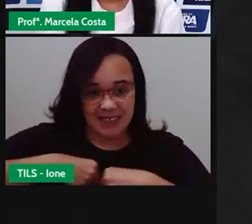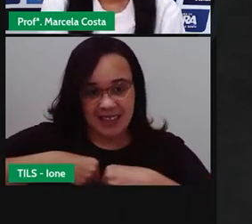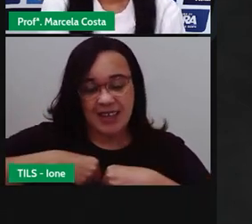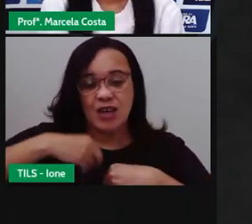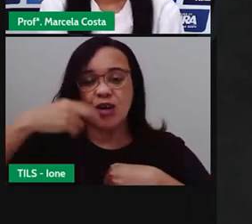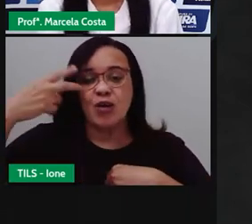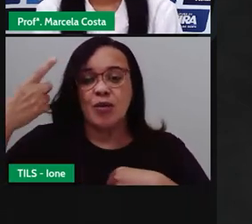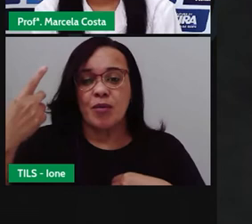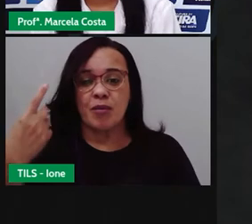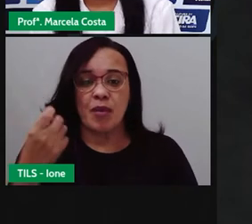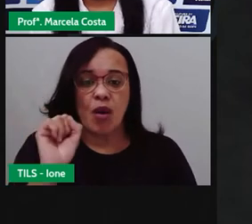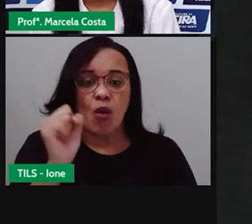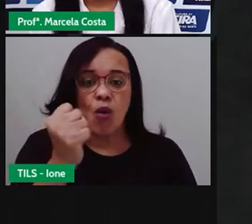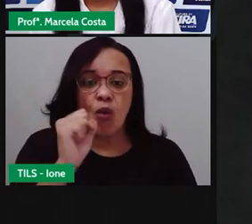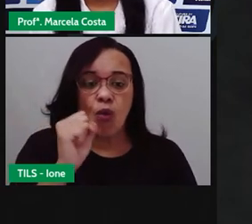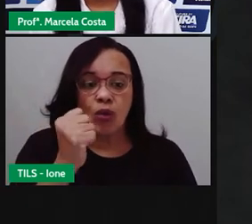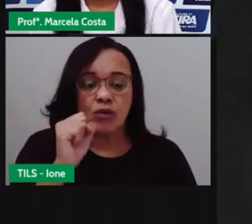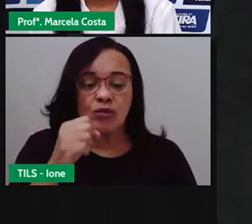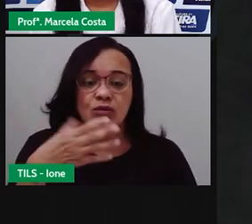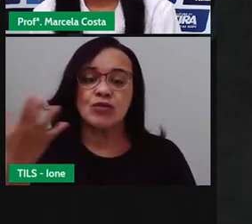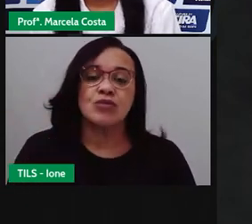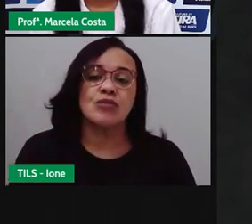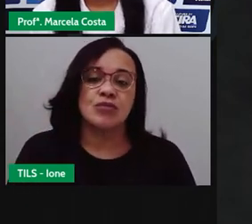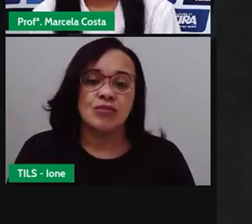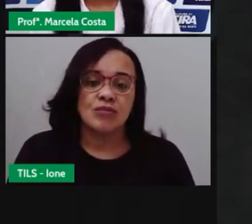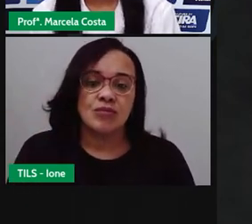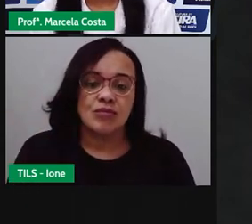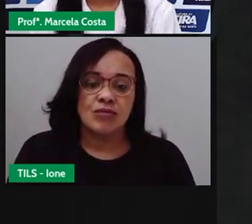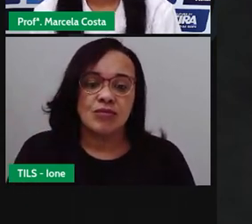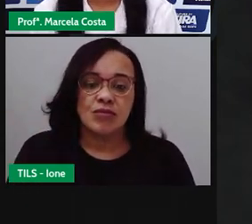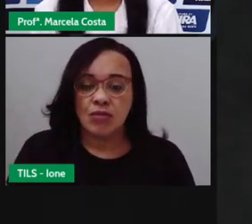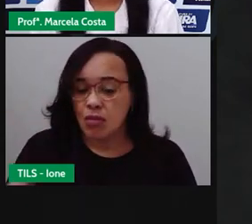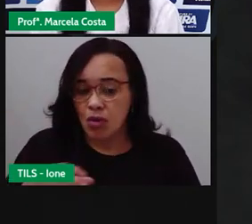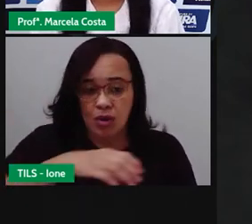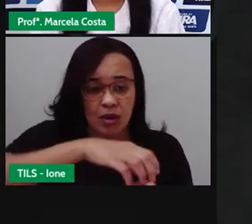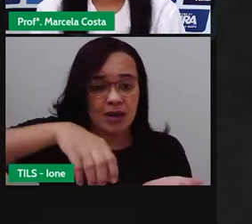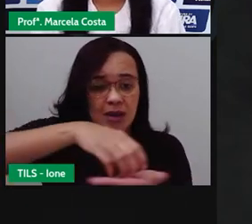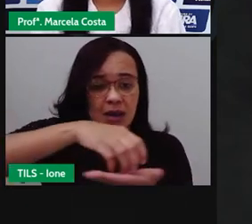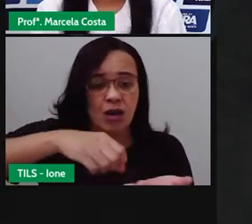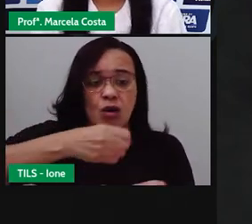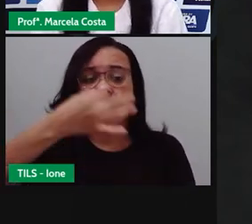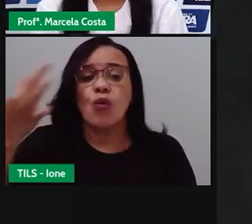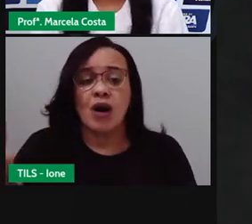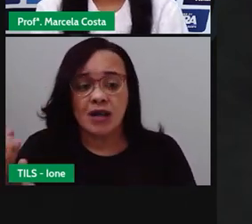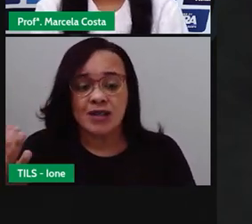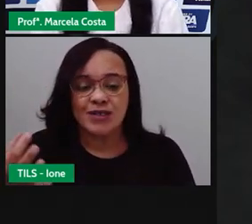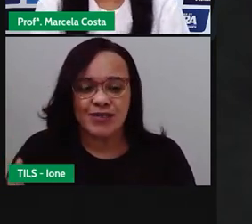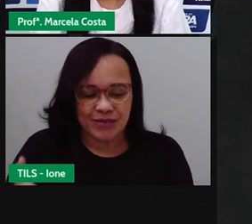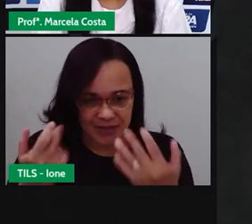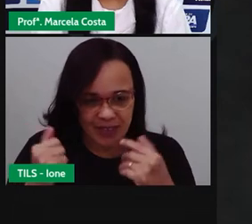Quais carrinhos eu tenho? Vamos contar com os dedos da mão?